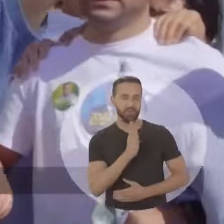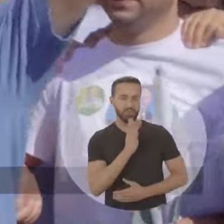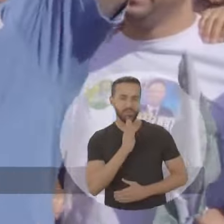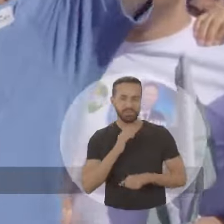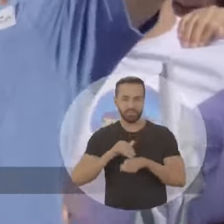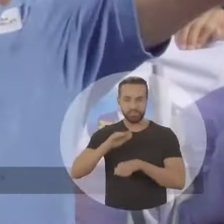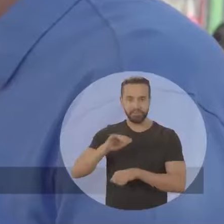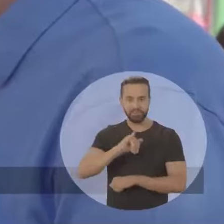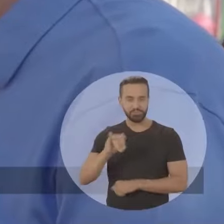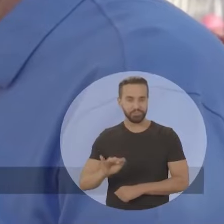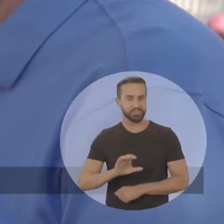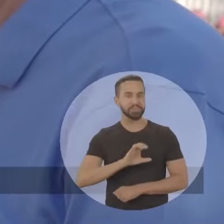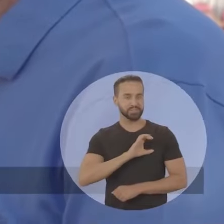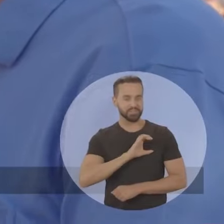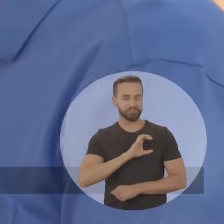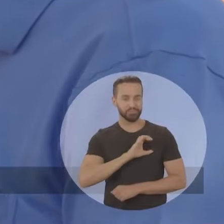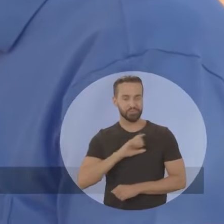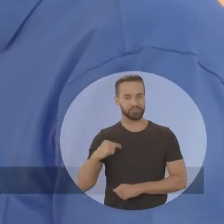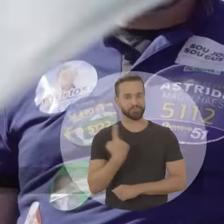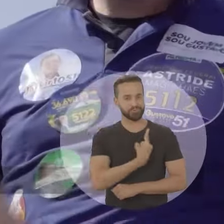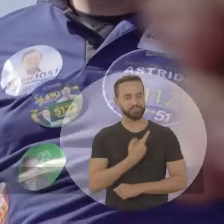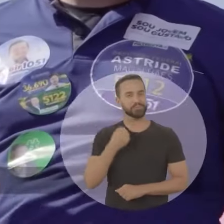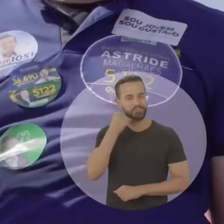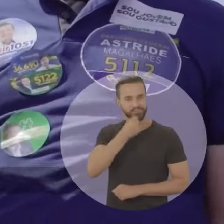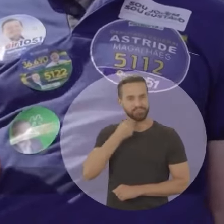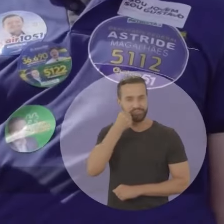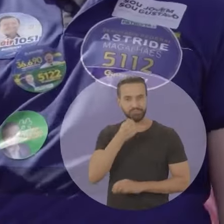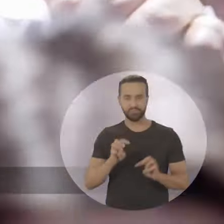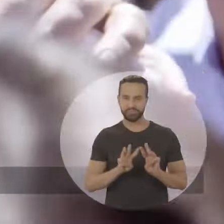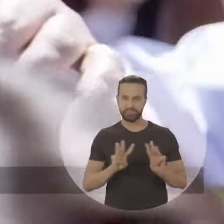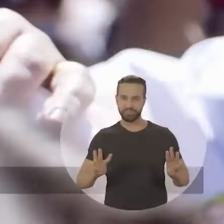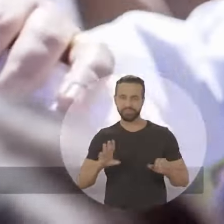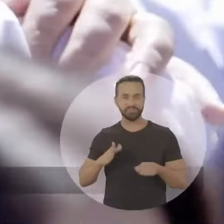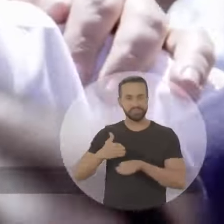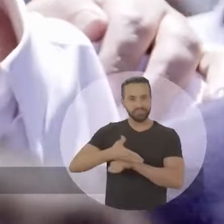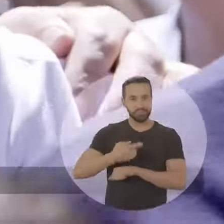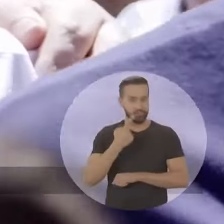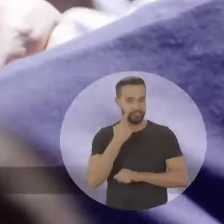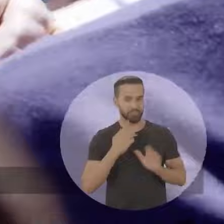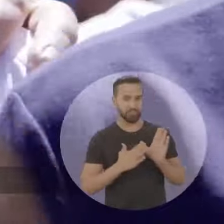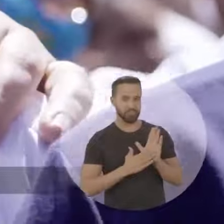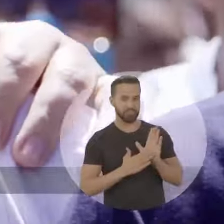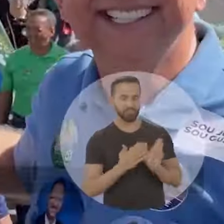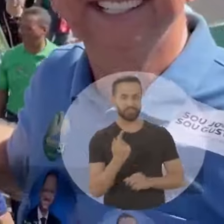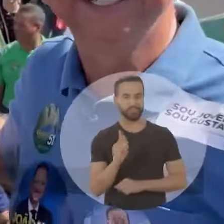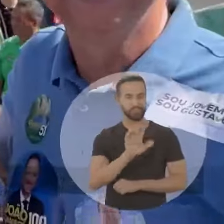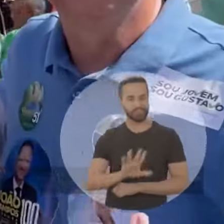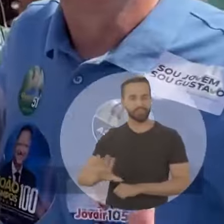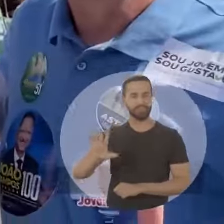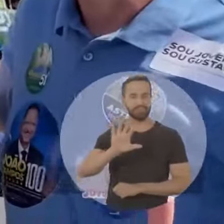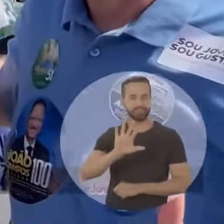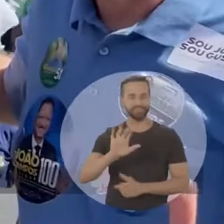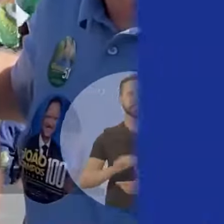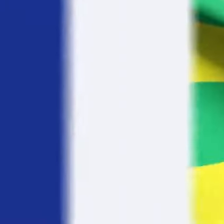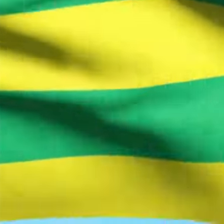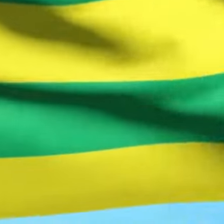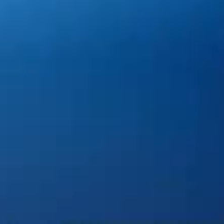Conheça mais sobre João Campos, o nosso senador. Acesse e confira as propostas para Goiás.